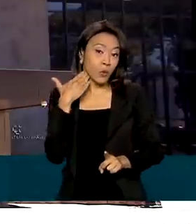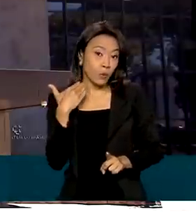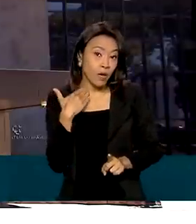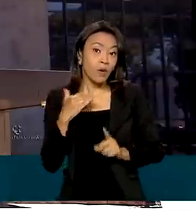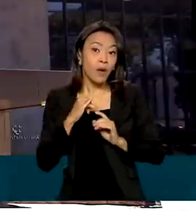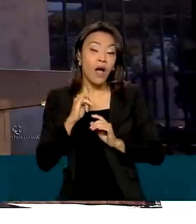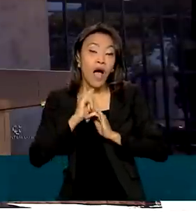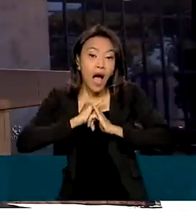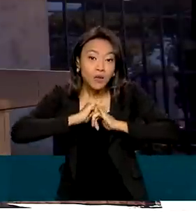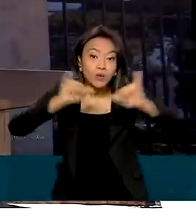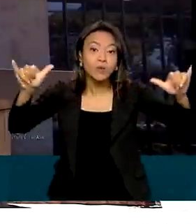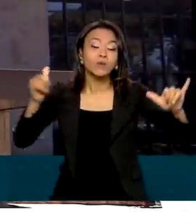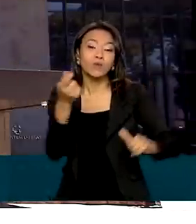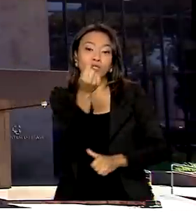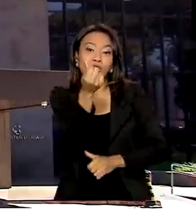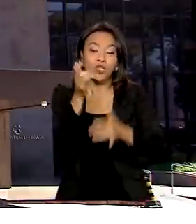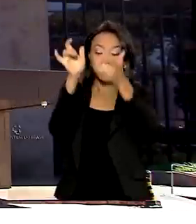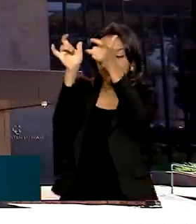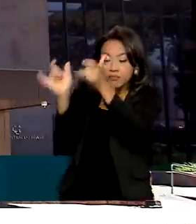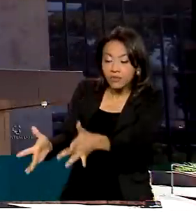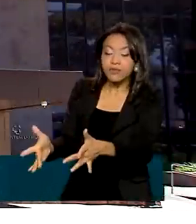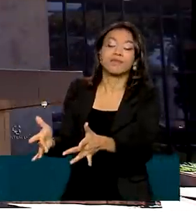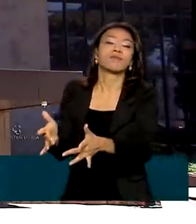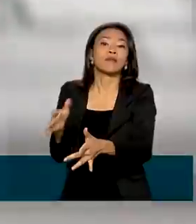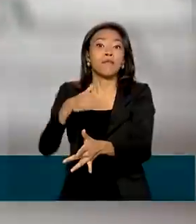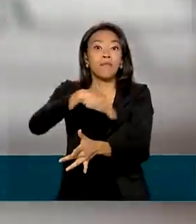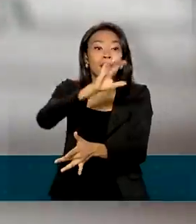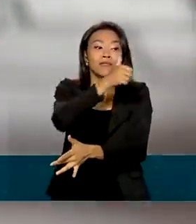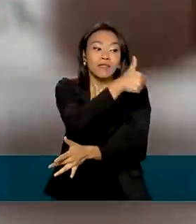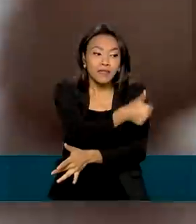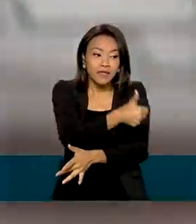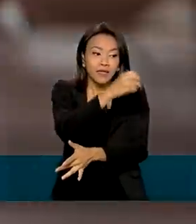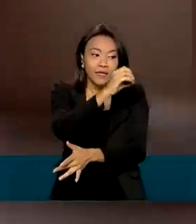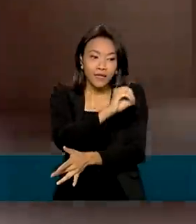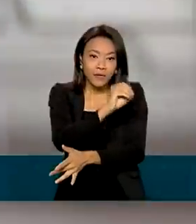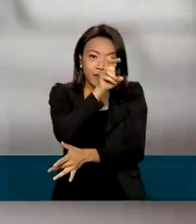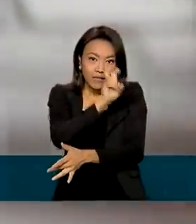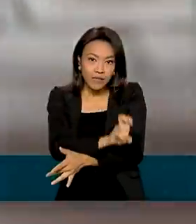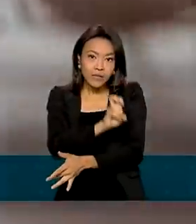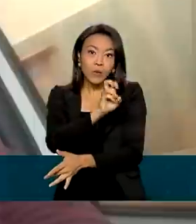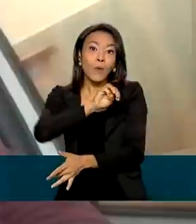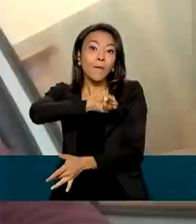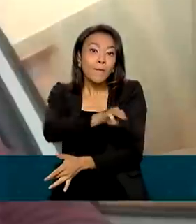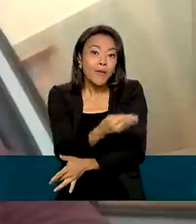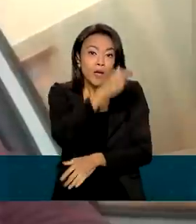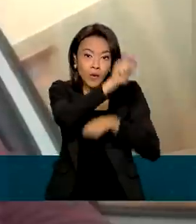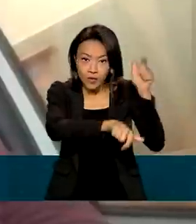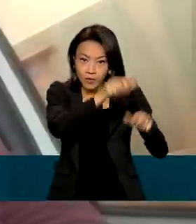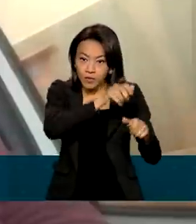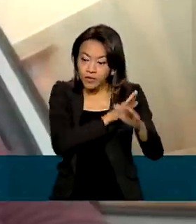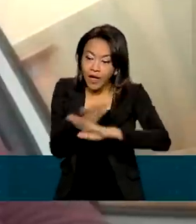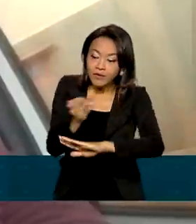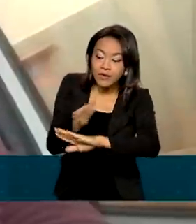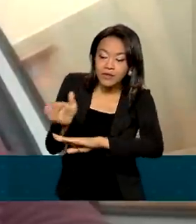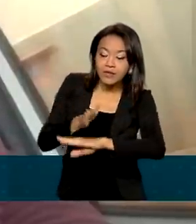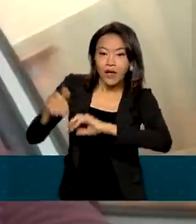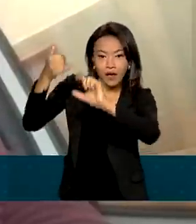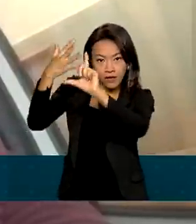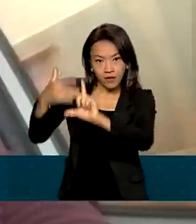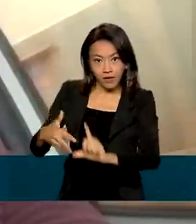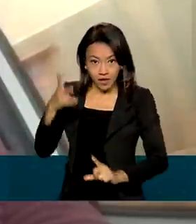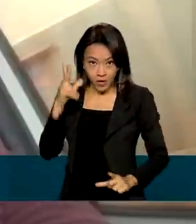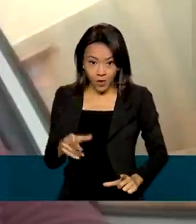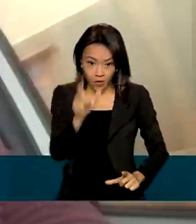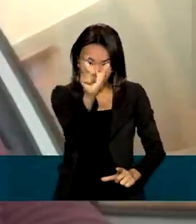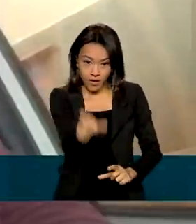esquecido, mais de 105 milhões de pessoas tiveram acesso ao sistema. É o caso deste morador de Rio